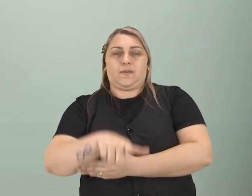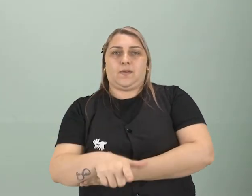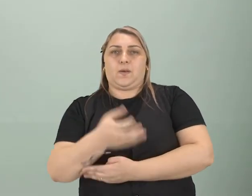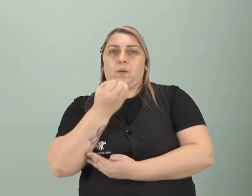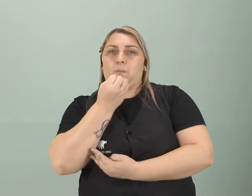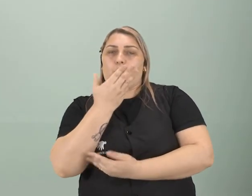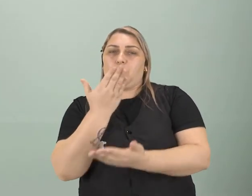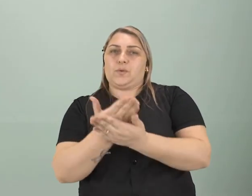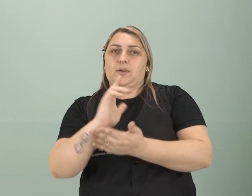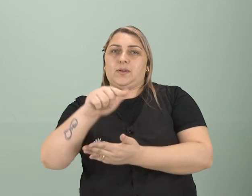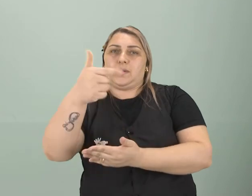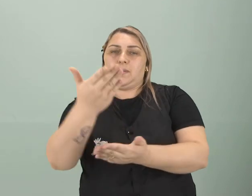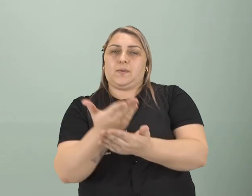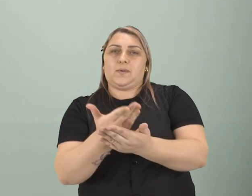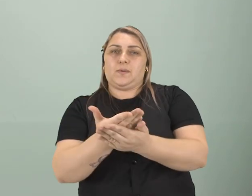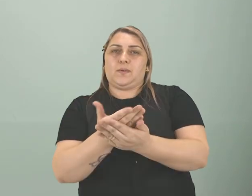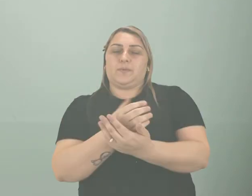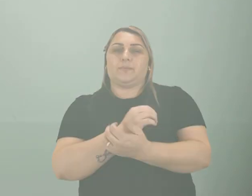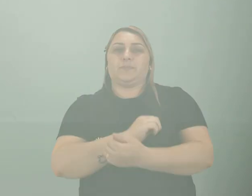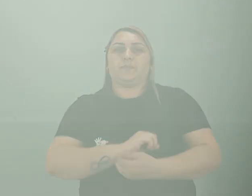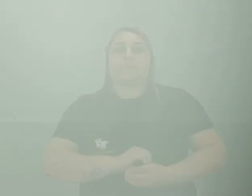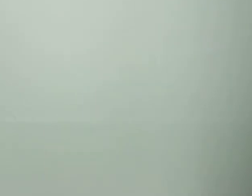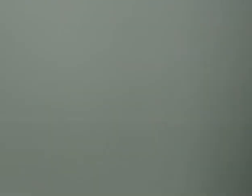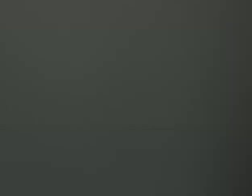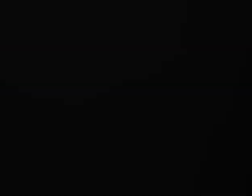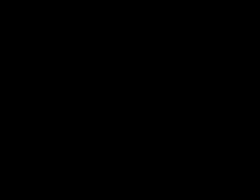Bom estudo e até o nosso próximo encontro.